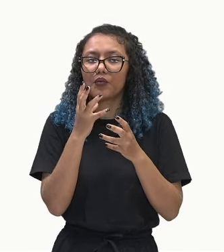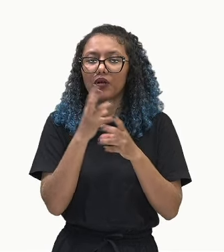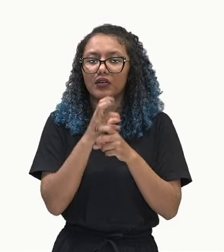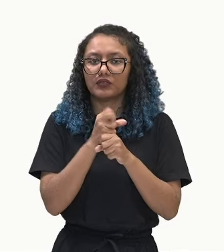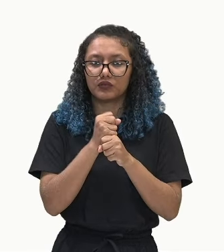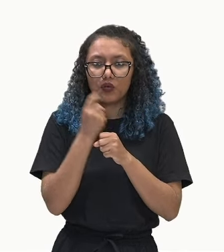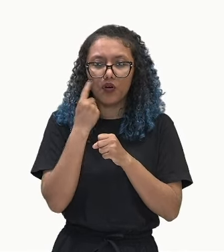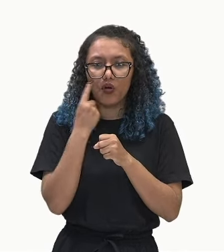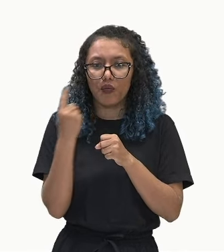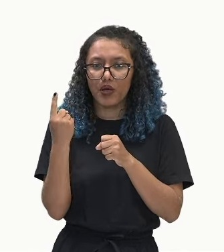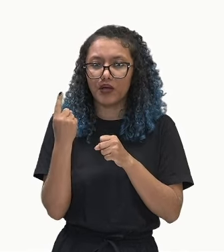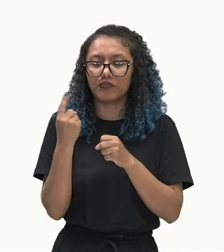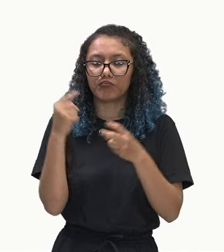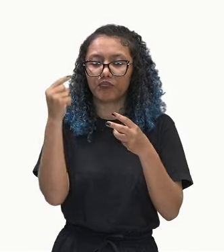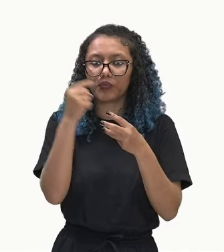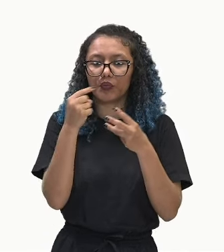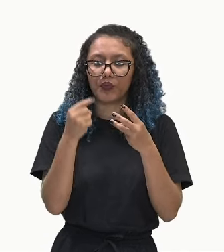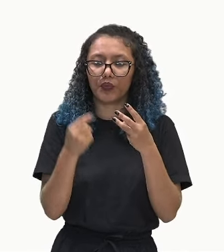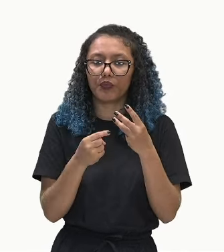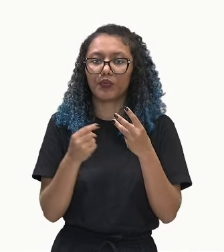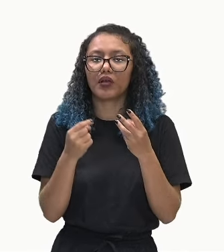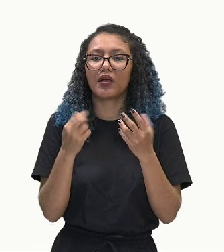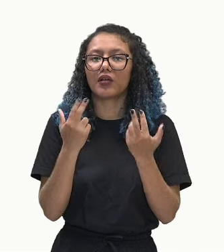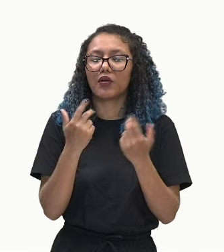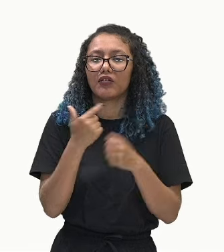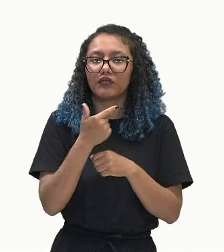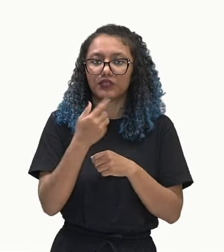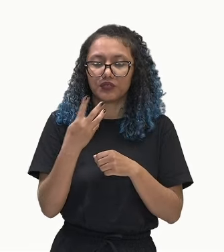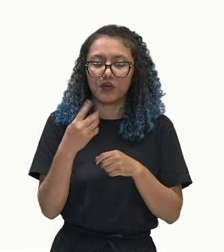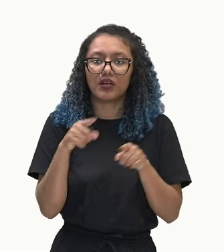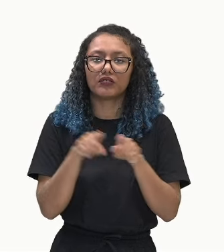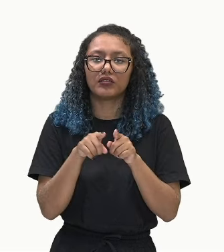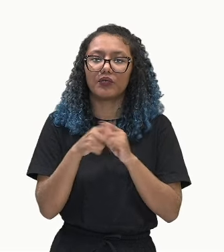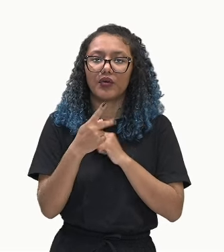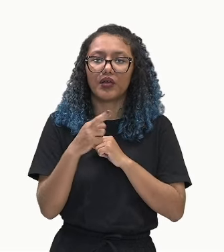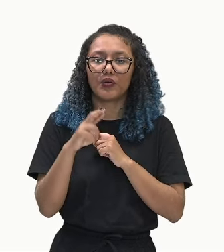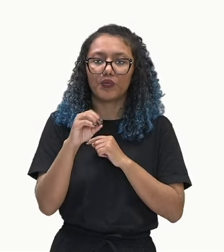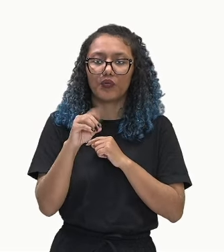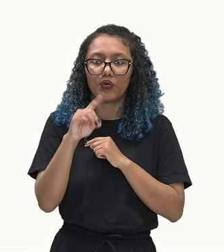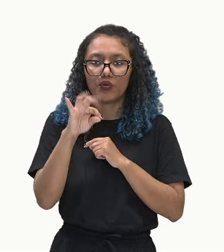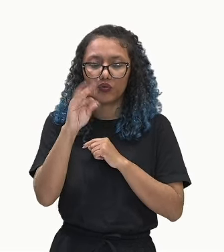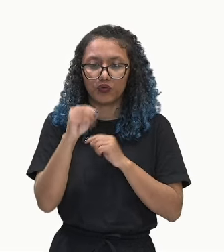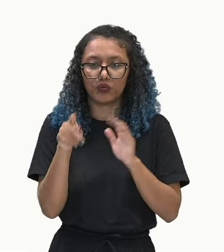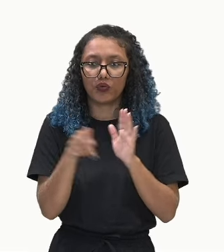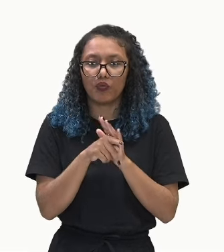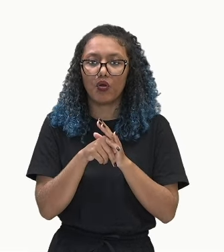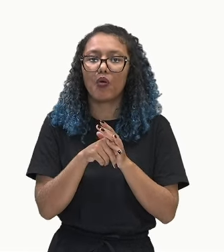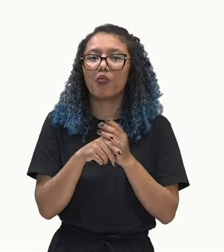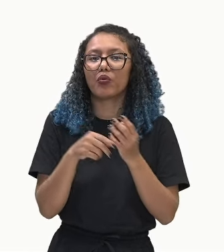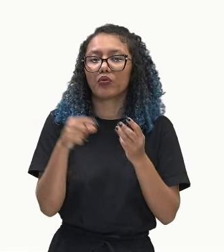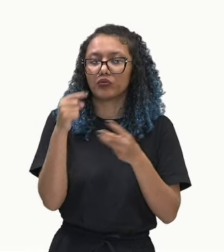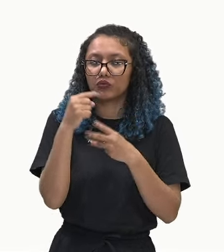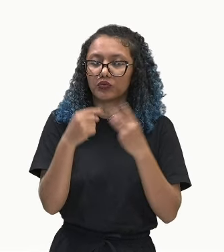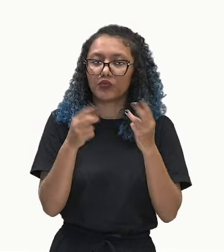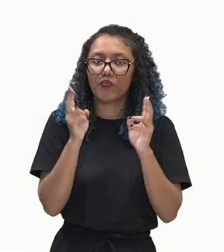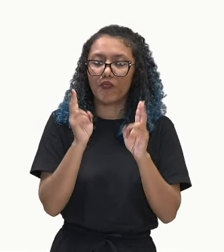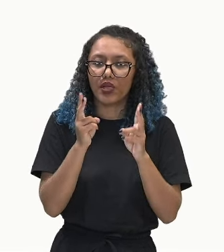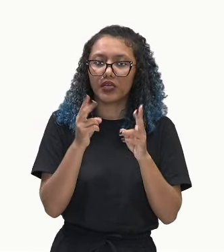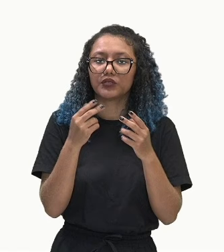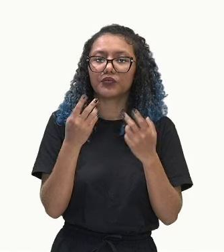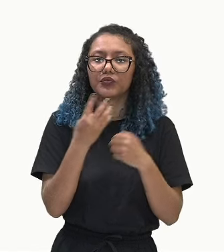valores é igual a 24, e o produto desses mesmos três valores é igual a 440,